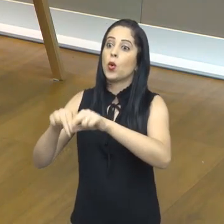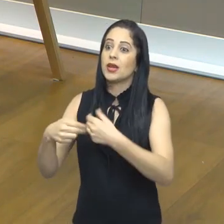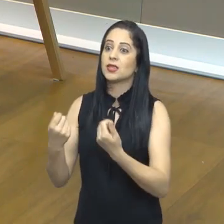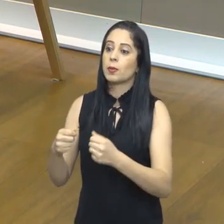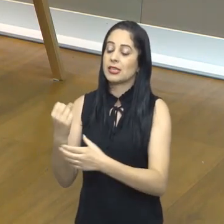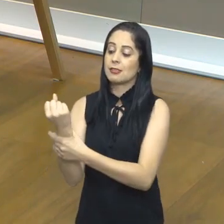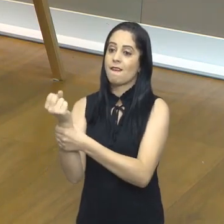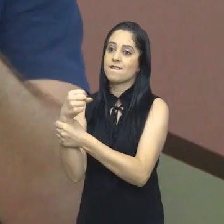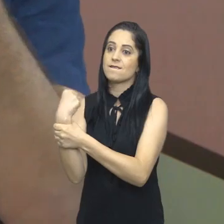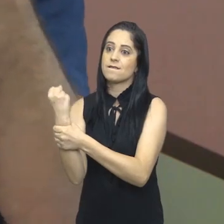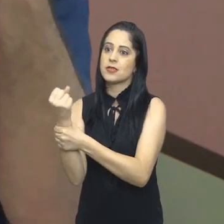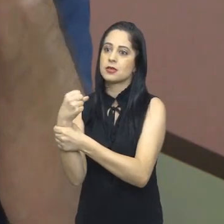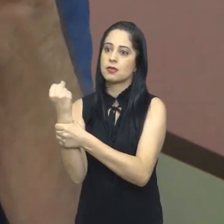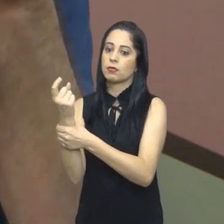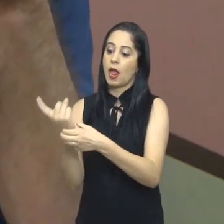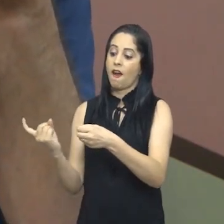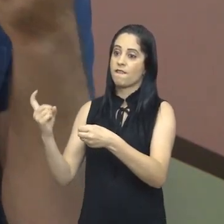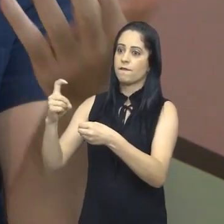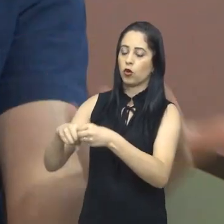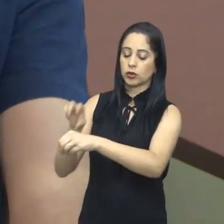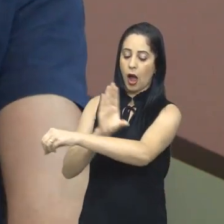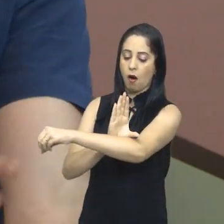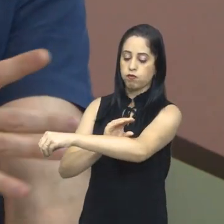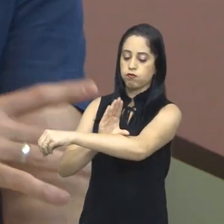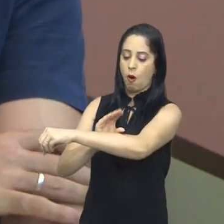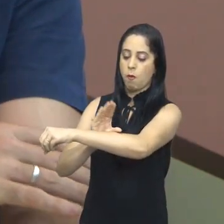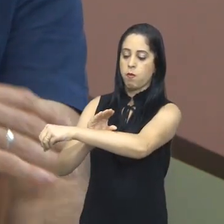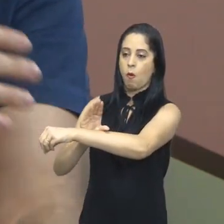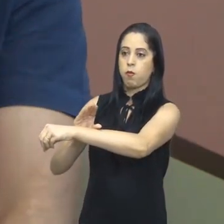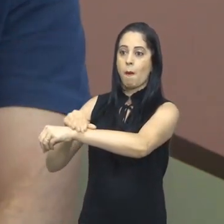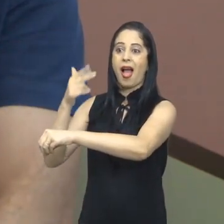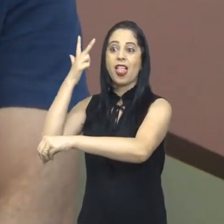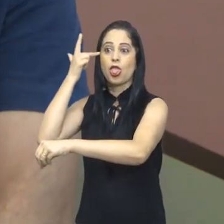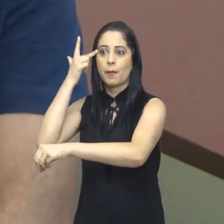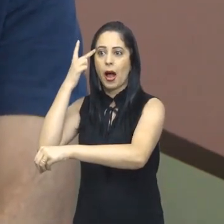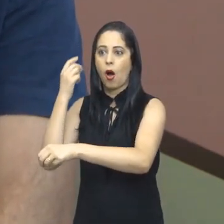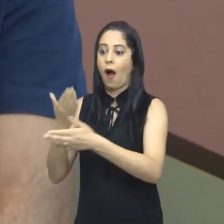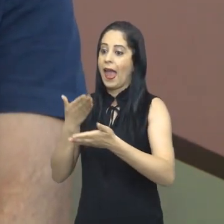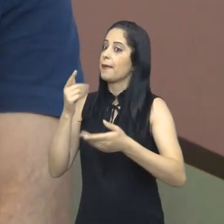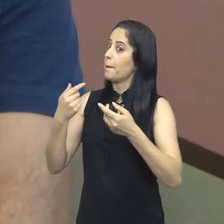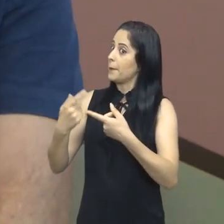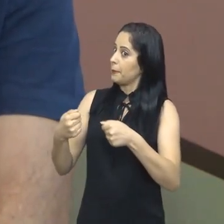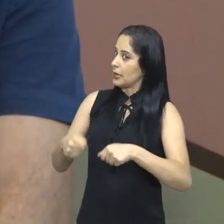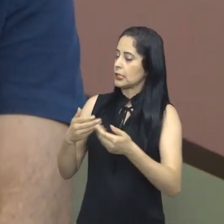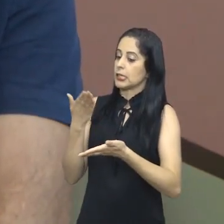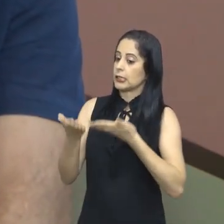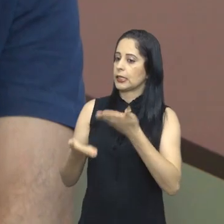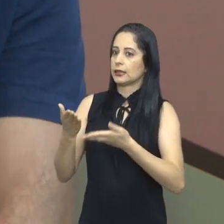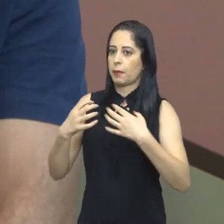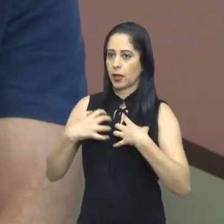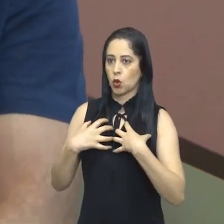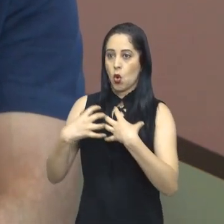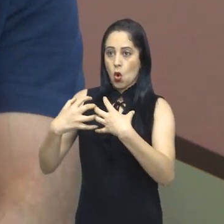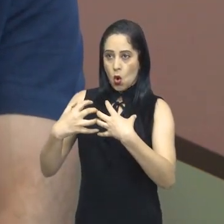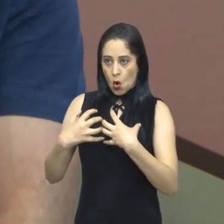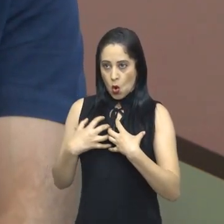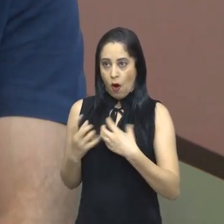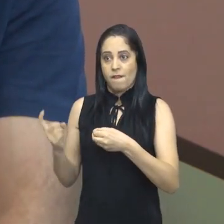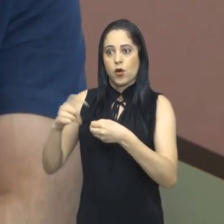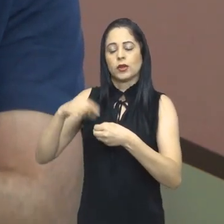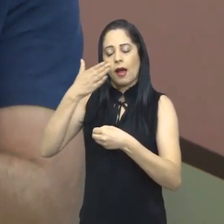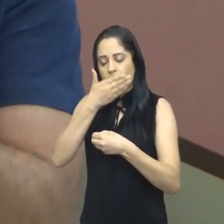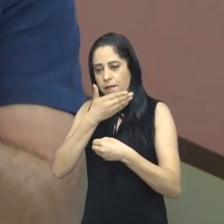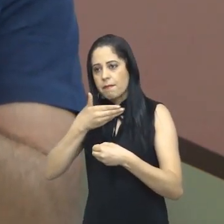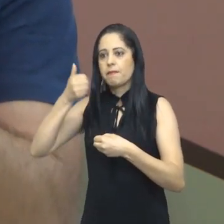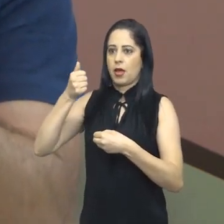caso. Então, para reabilitar essa pessoa para ter o músculo corretamente, nós precisamos tratar o pulmão para poder respirar